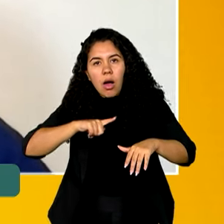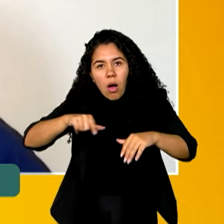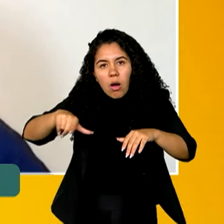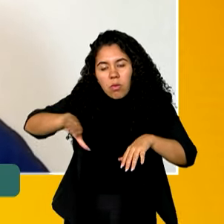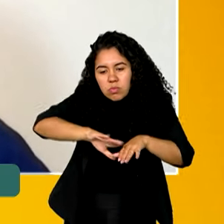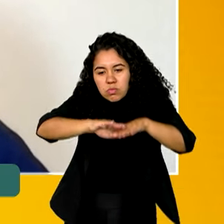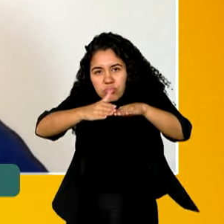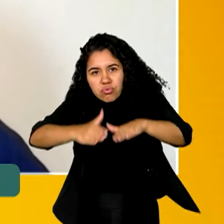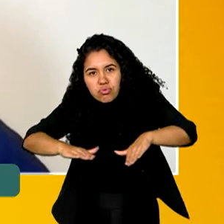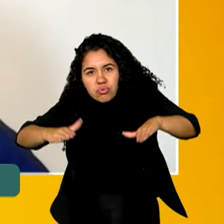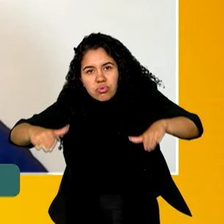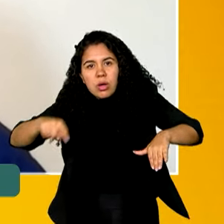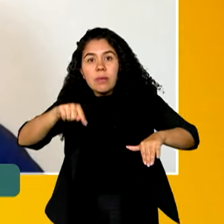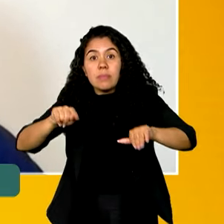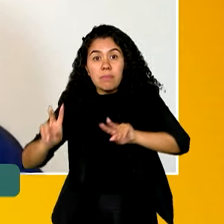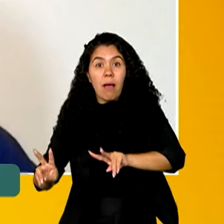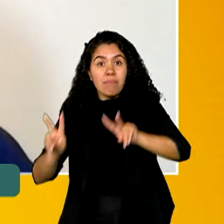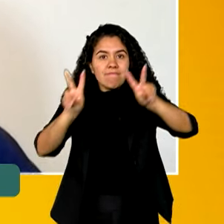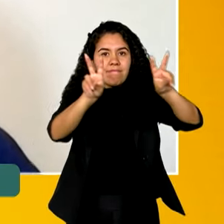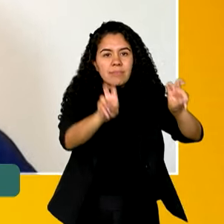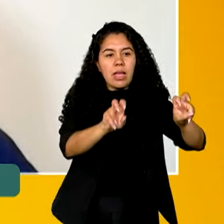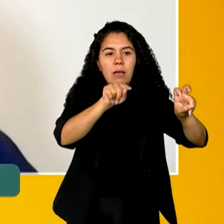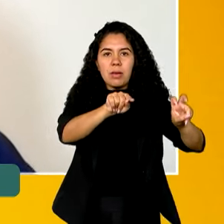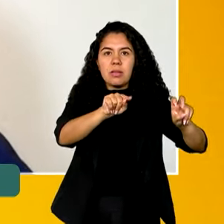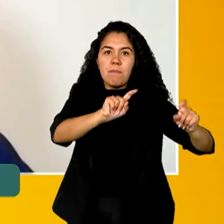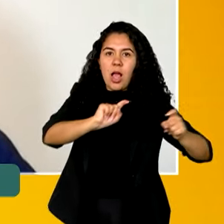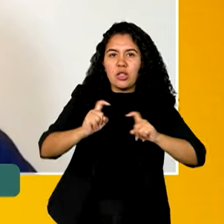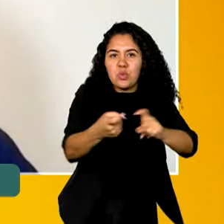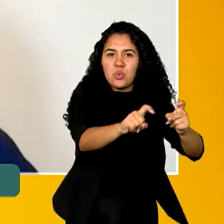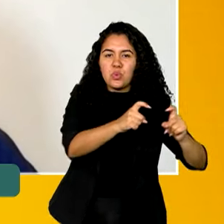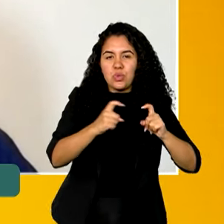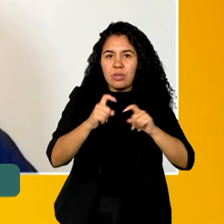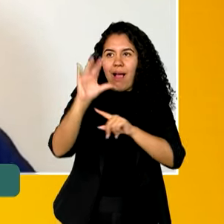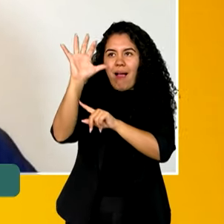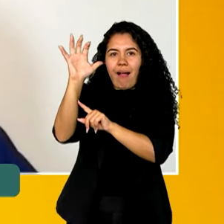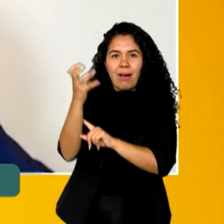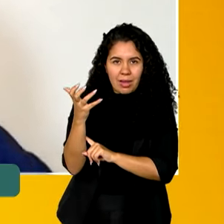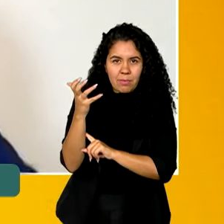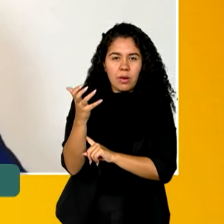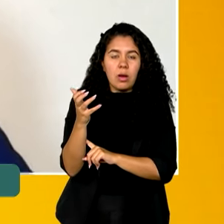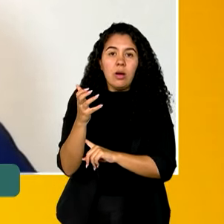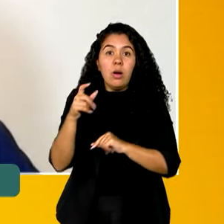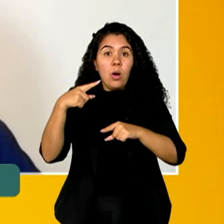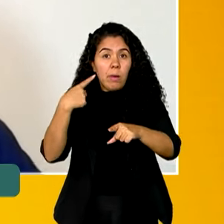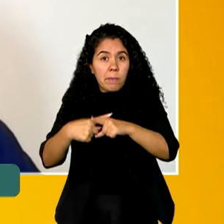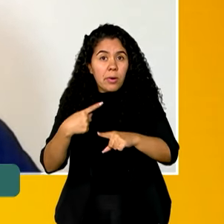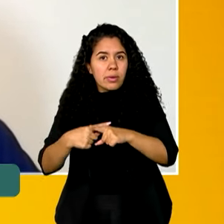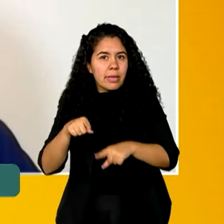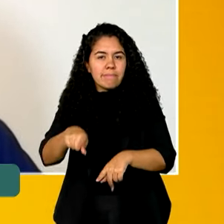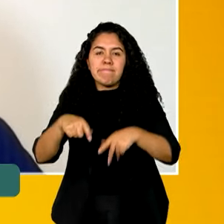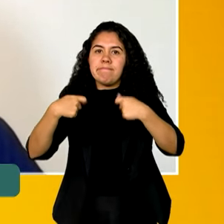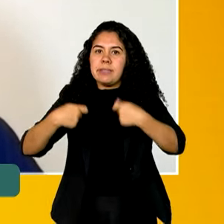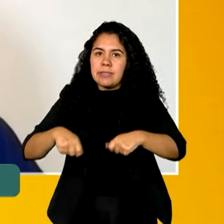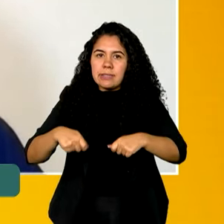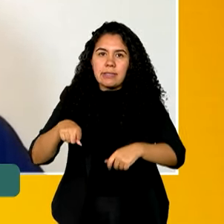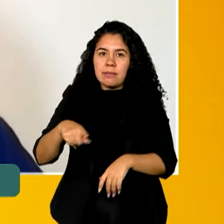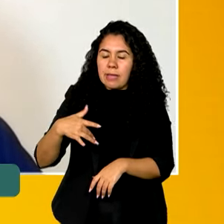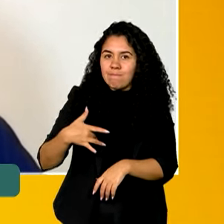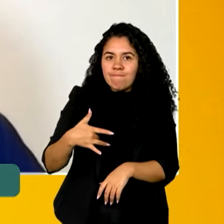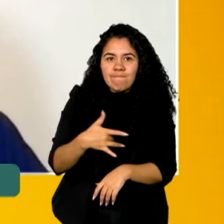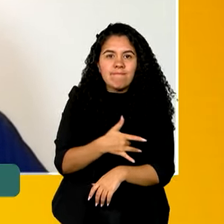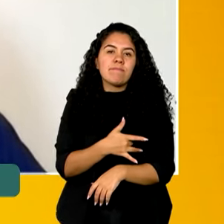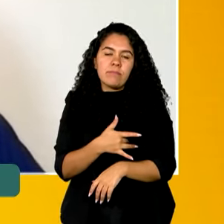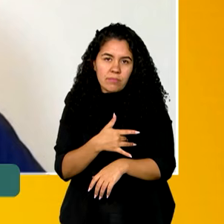discussão climática, porque nossa saúde planetária depende da saúde do oceano. E o